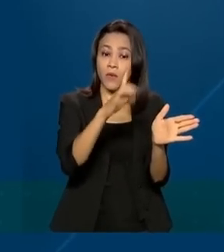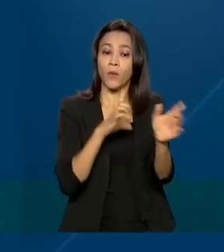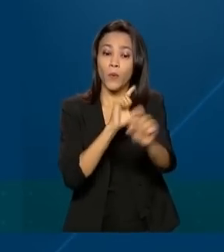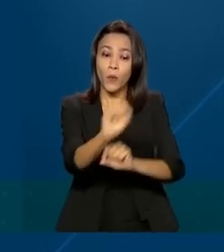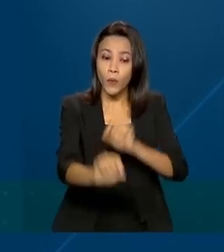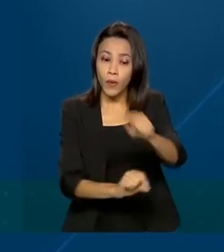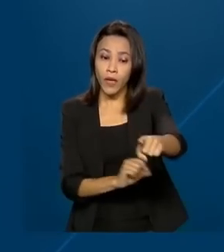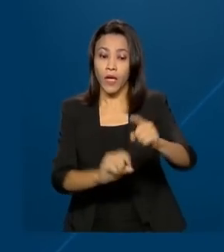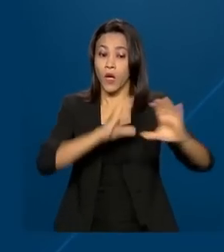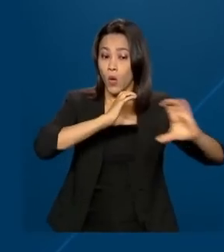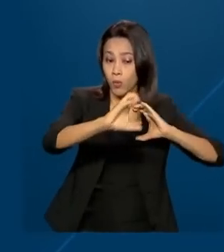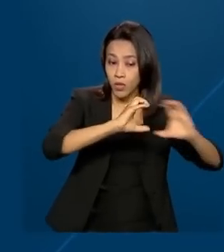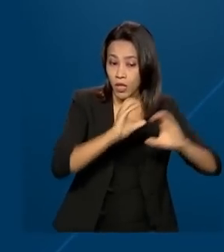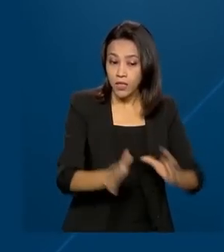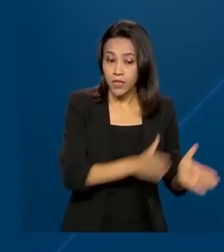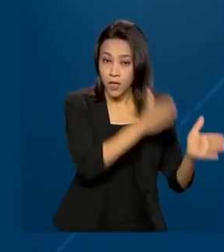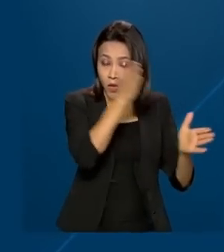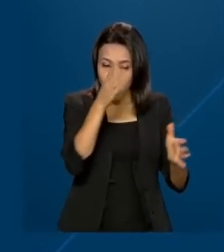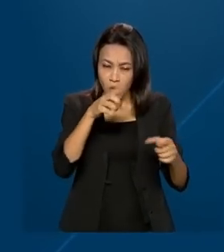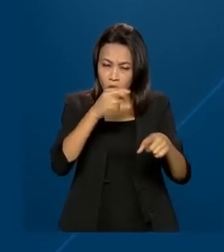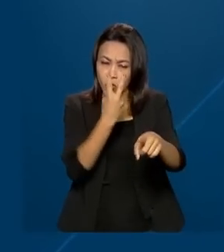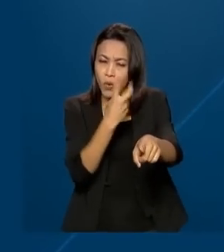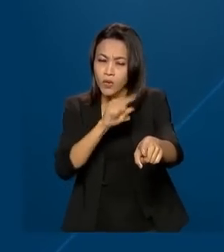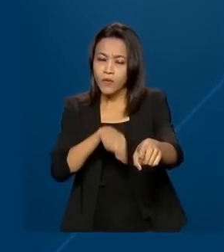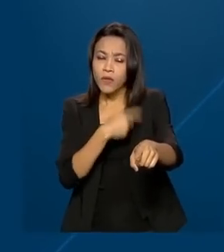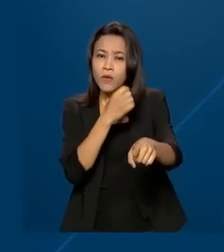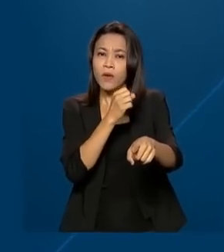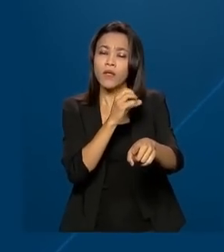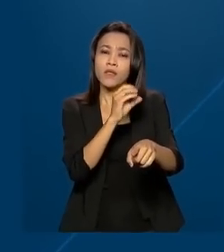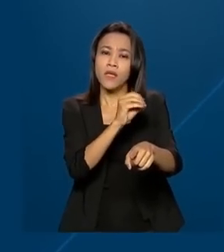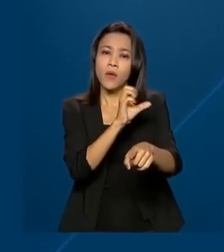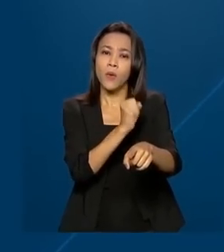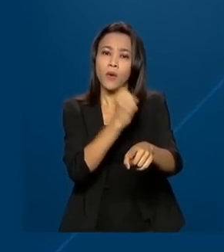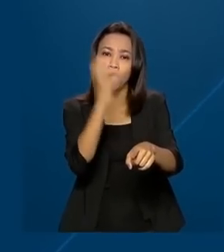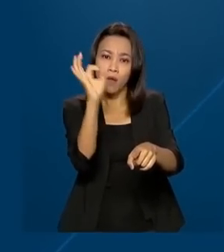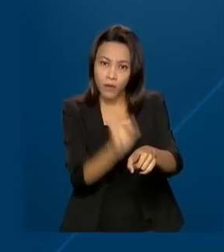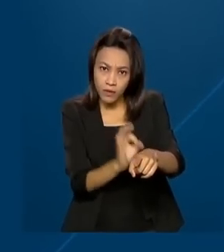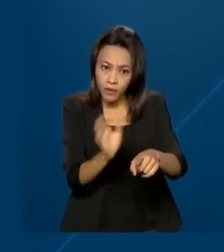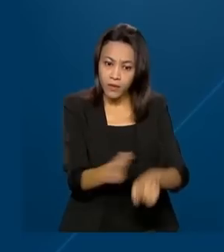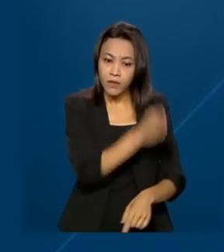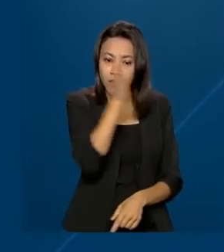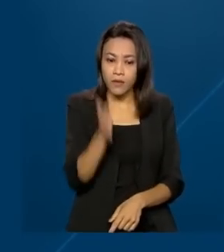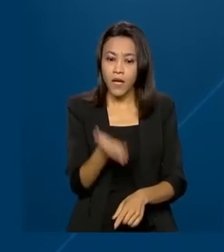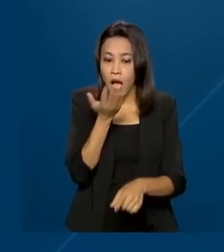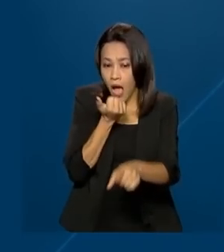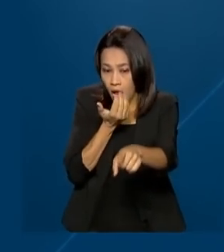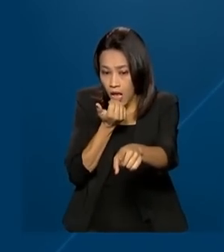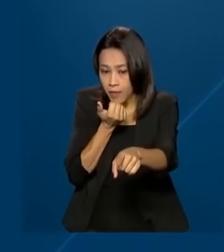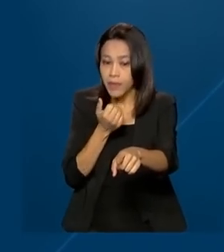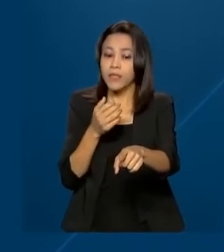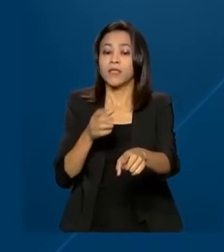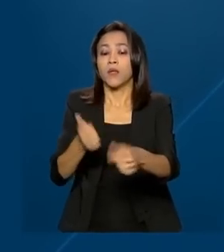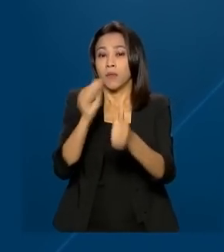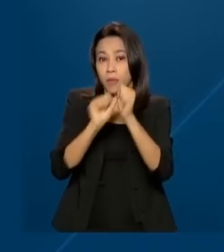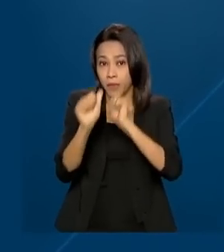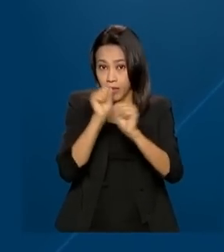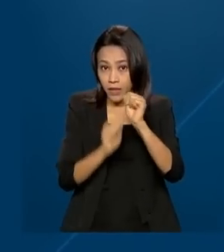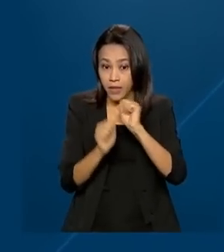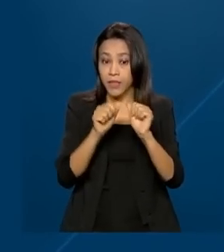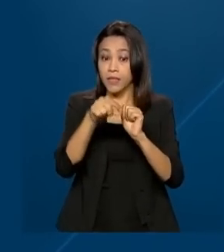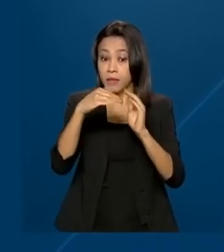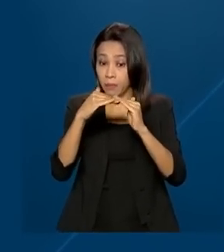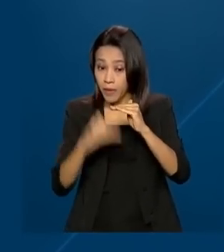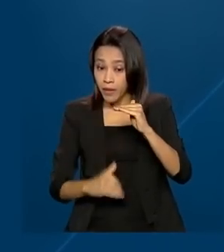comunicação, com menos 2,08%, alimentação e bebidas, com